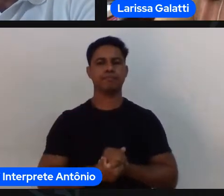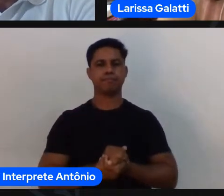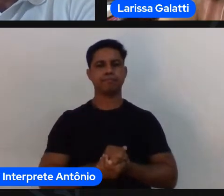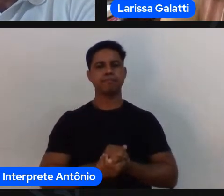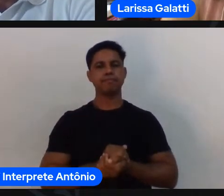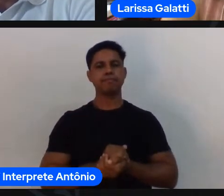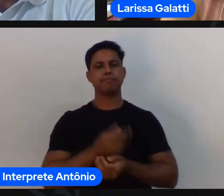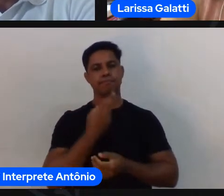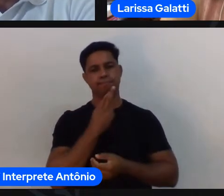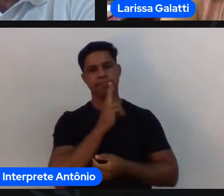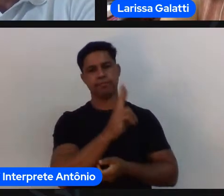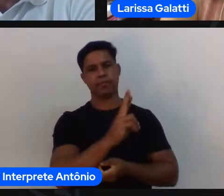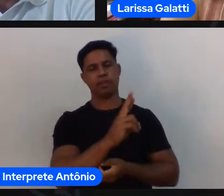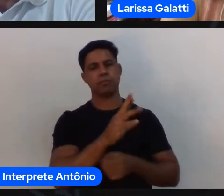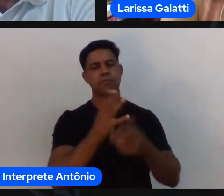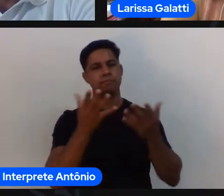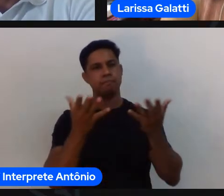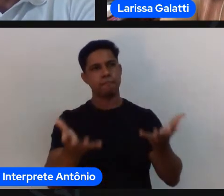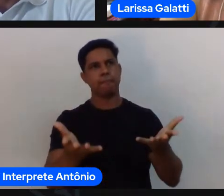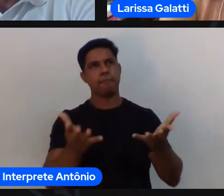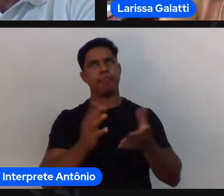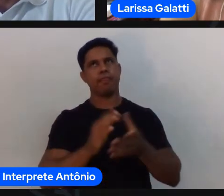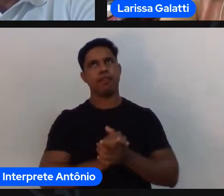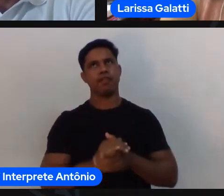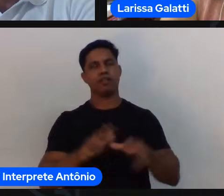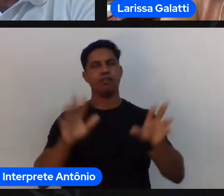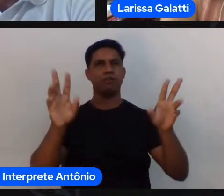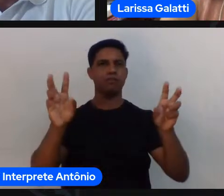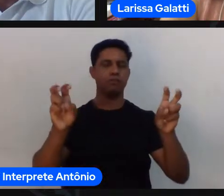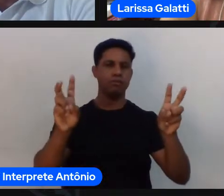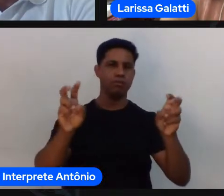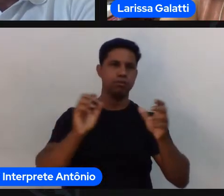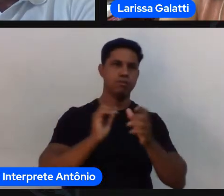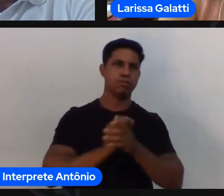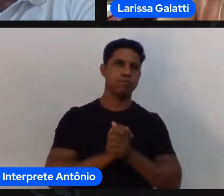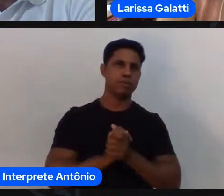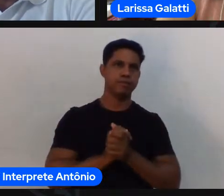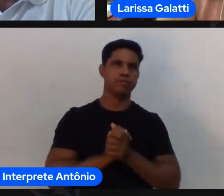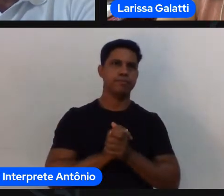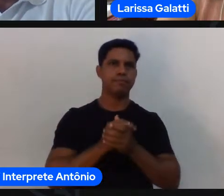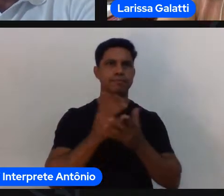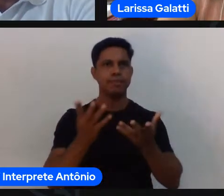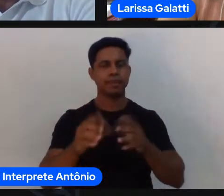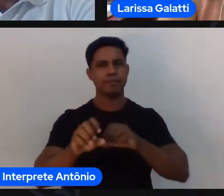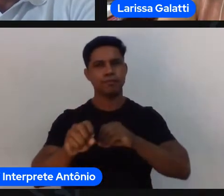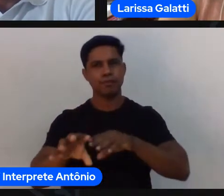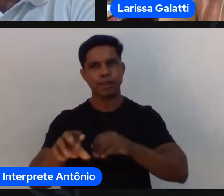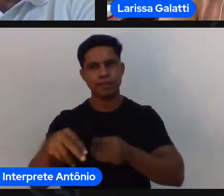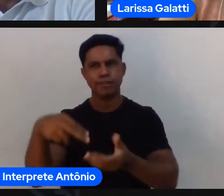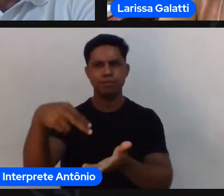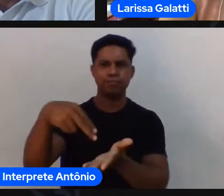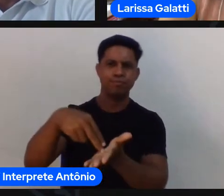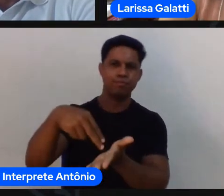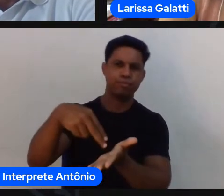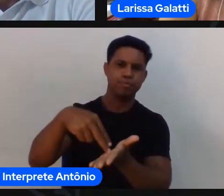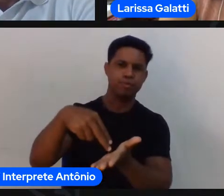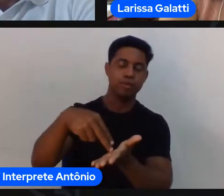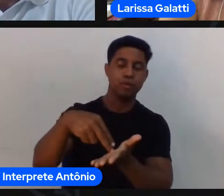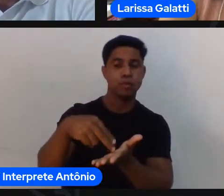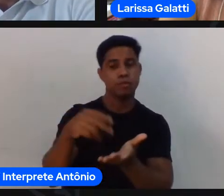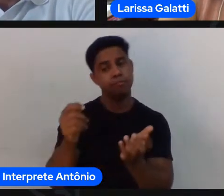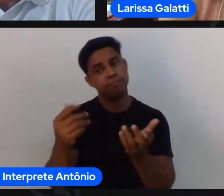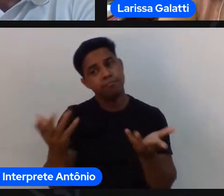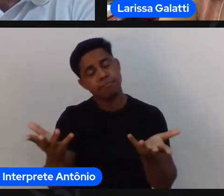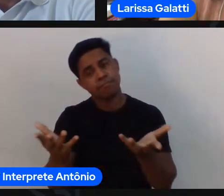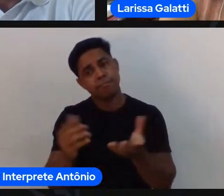primeira questão né da da limitação por nota a gente tem que pensar às vezes a gente não consegue atender a todos